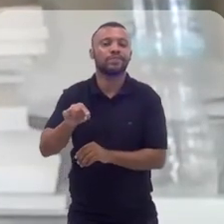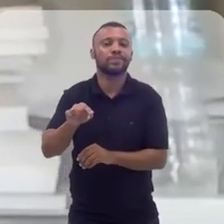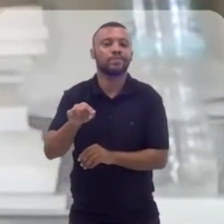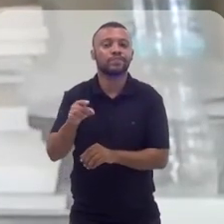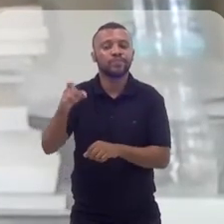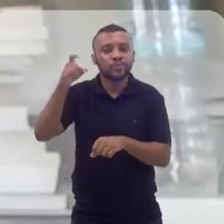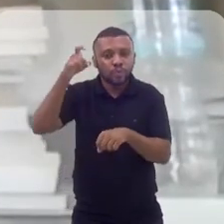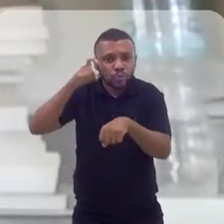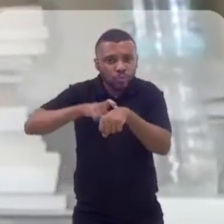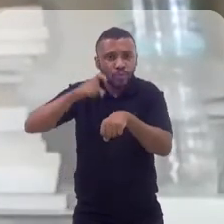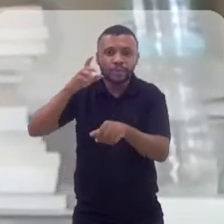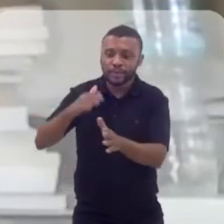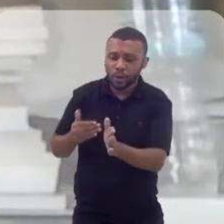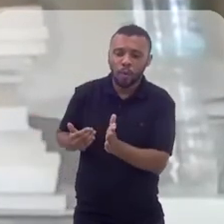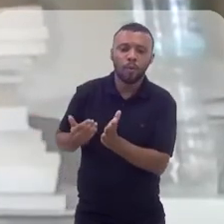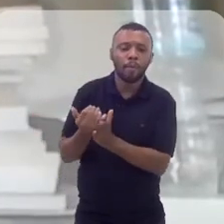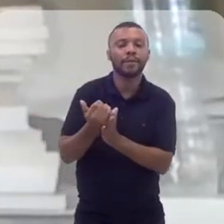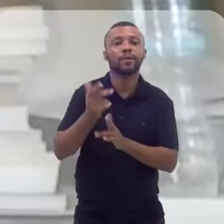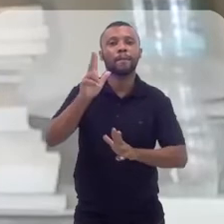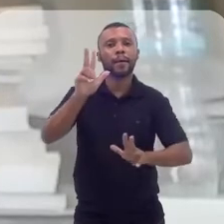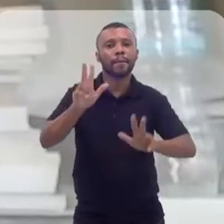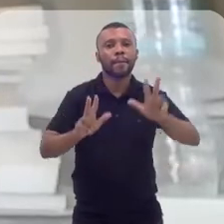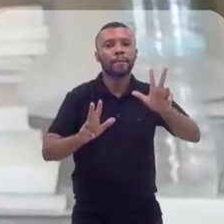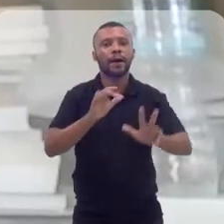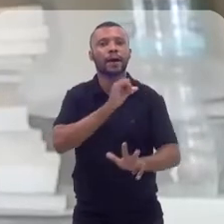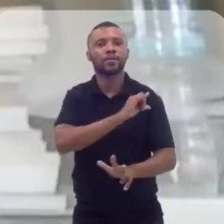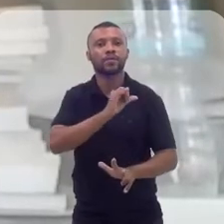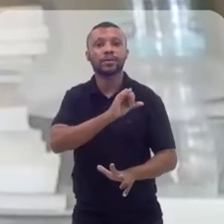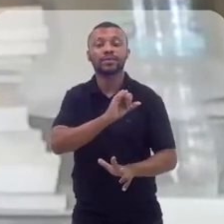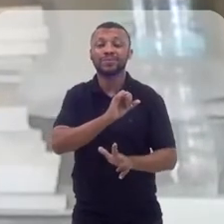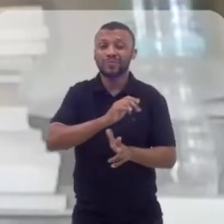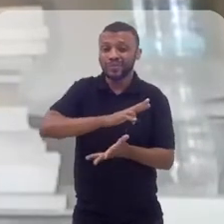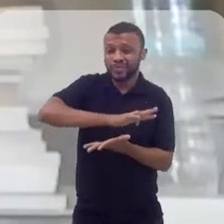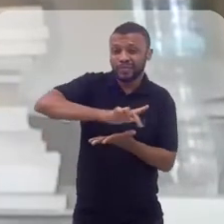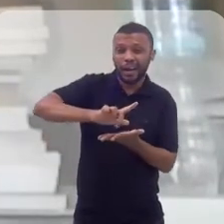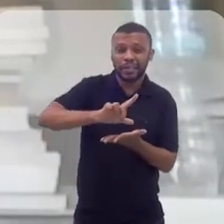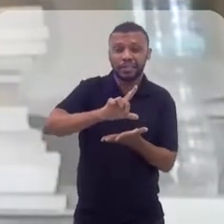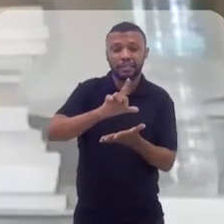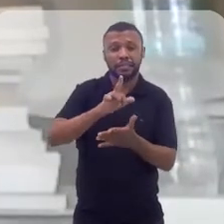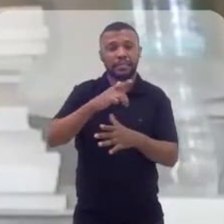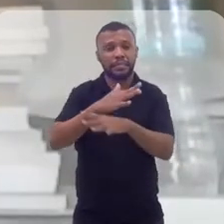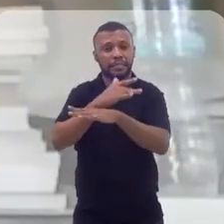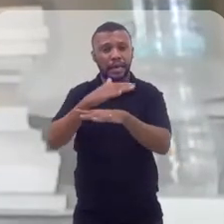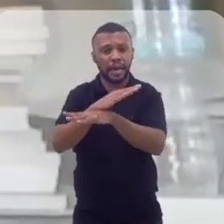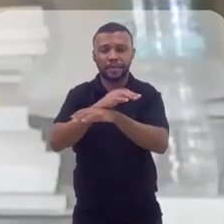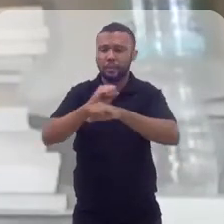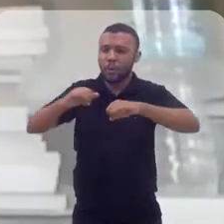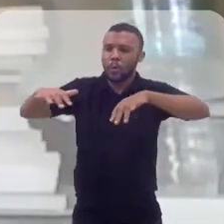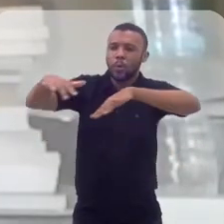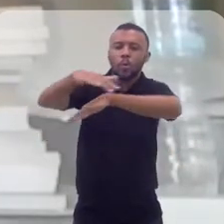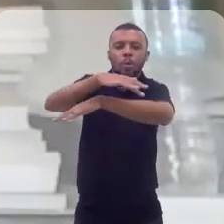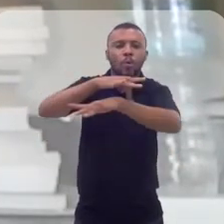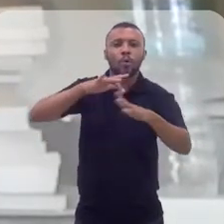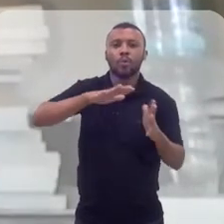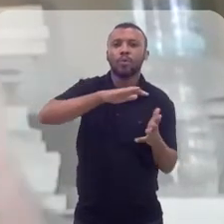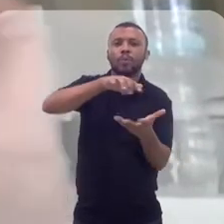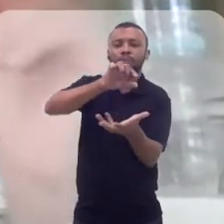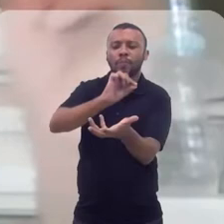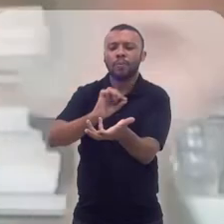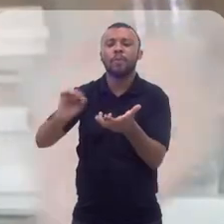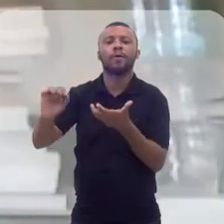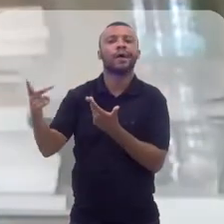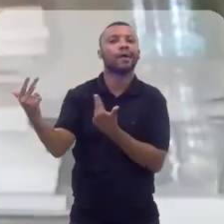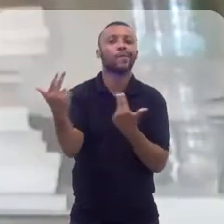no momento em que começou o carnaval no Rio de Janeiro, outras cidades do mundo começaram o carnaval de rua também. Então,